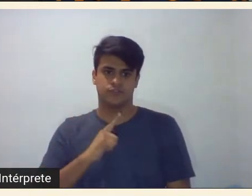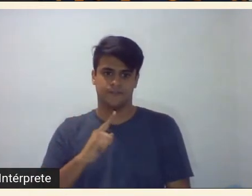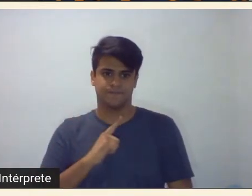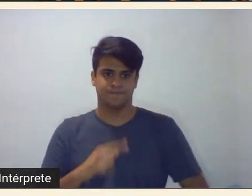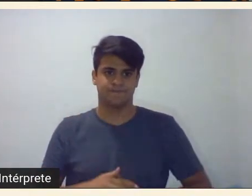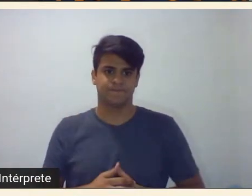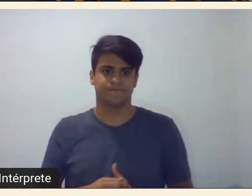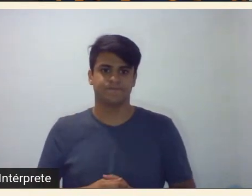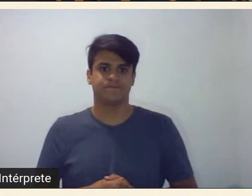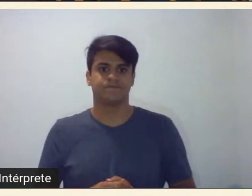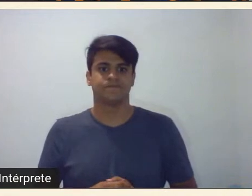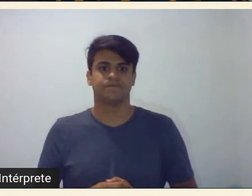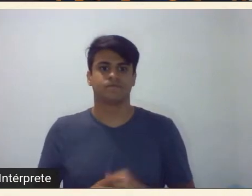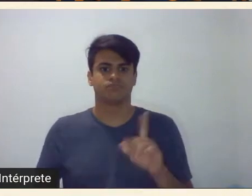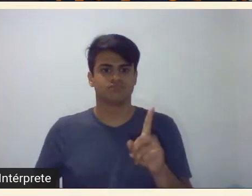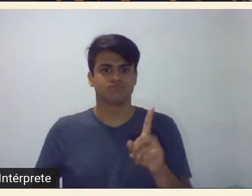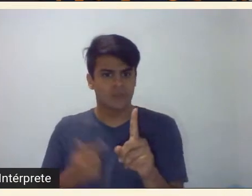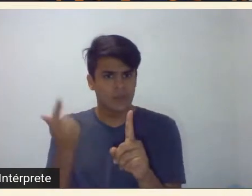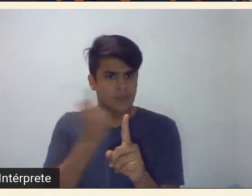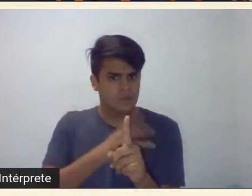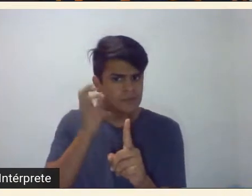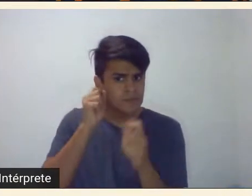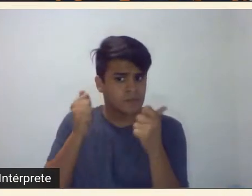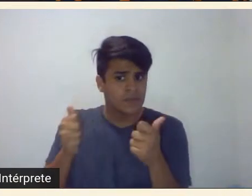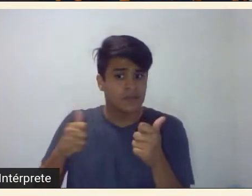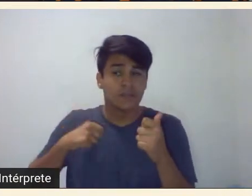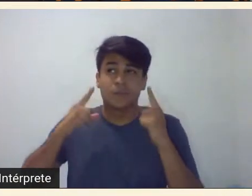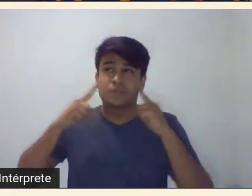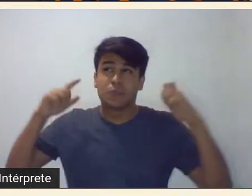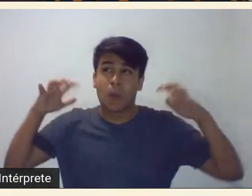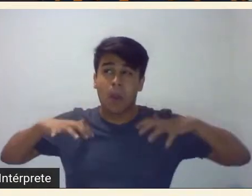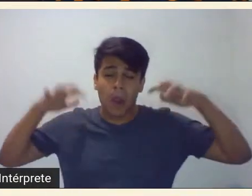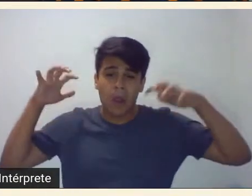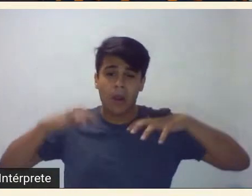Gente, vocês me ouvem, começou a chover um montão aqui.